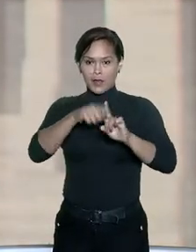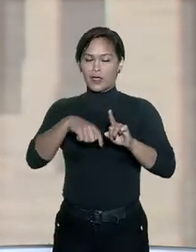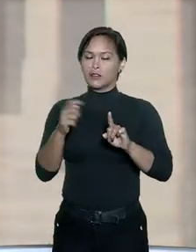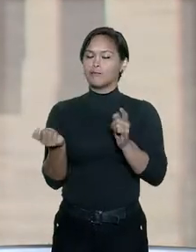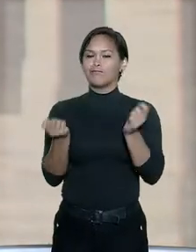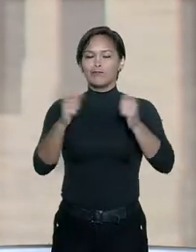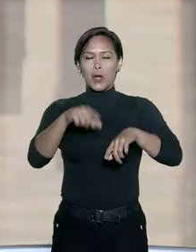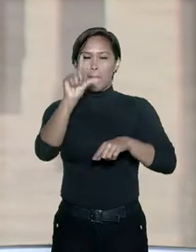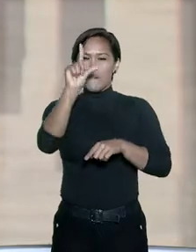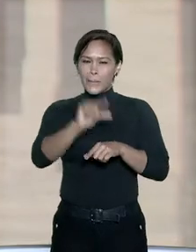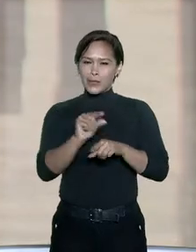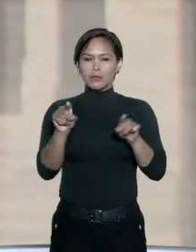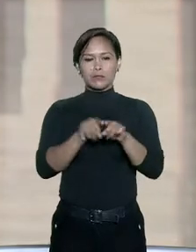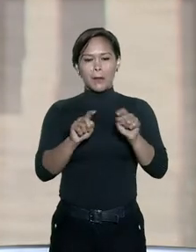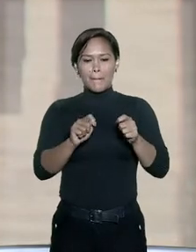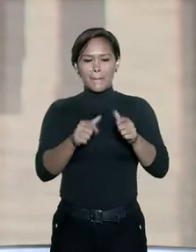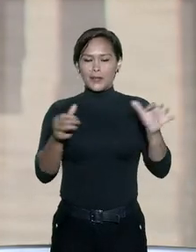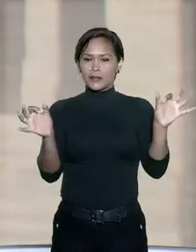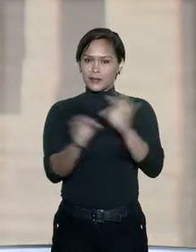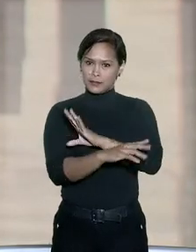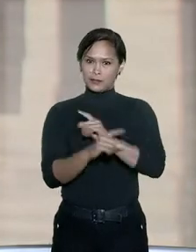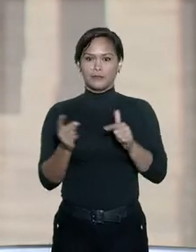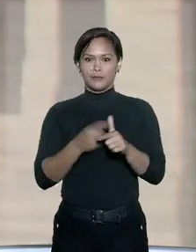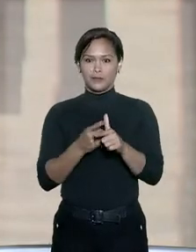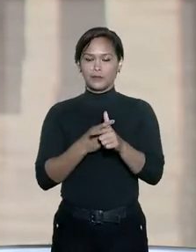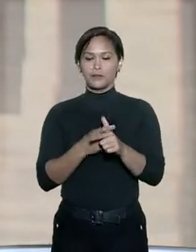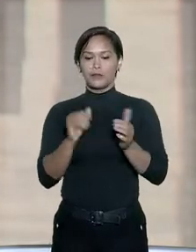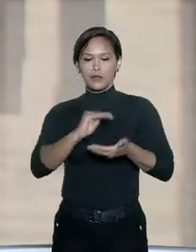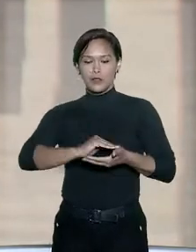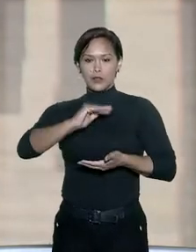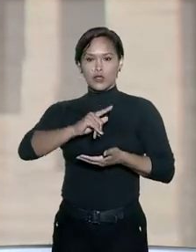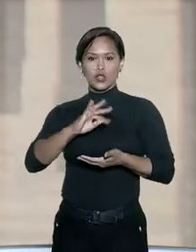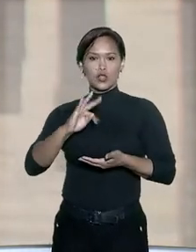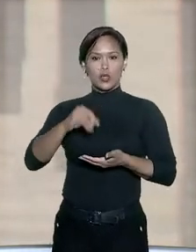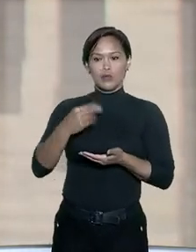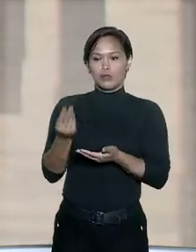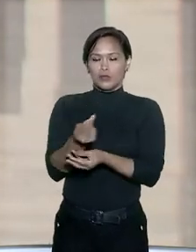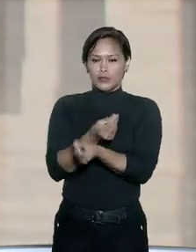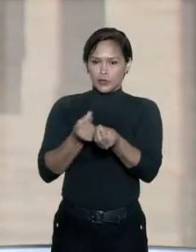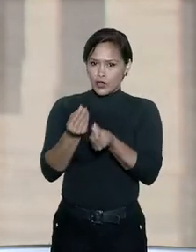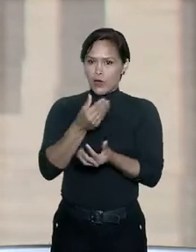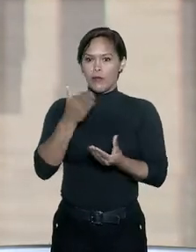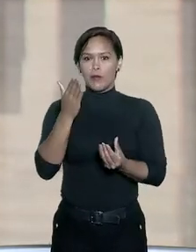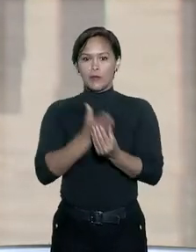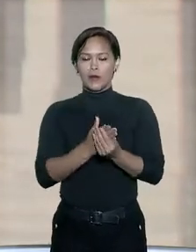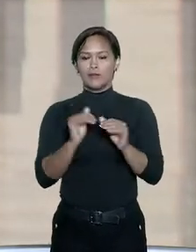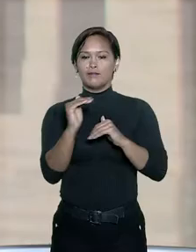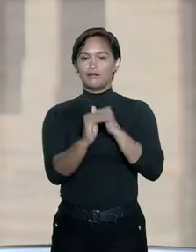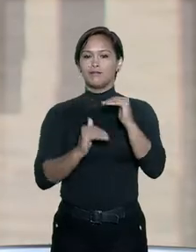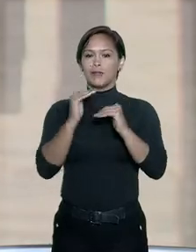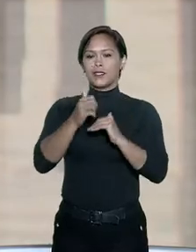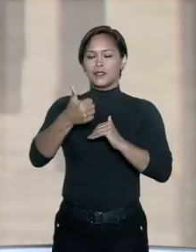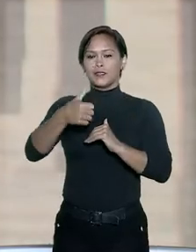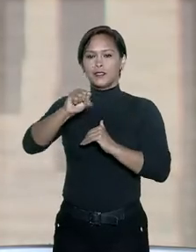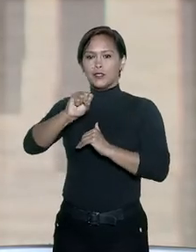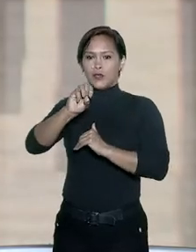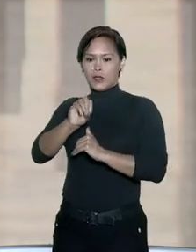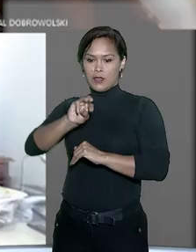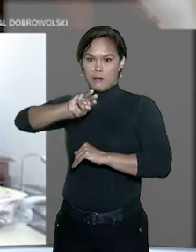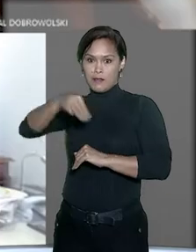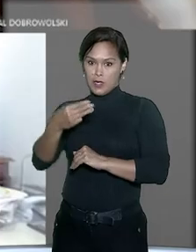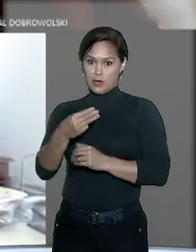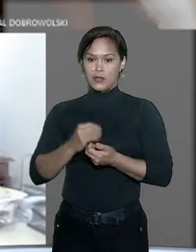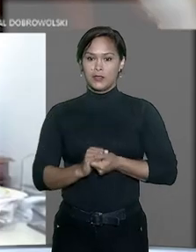insuficientes para amortizar a dívida. O montante total discutido no processo ultrapassa R 180 milhões.